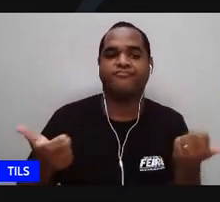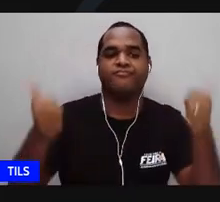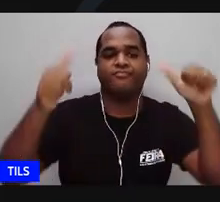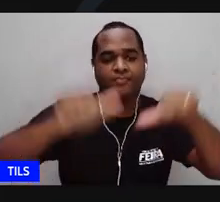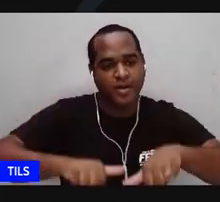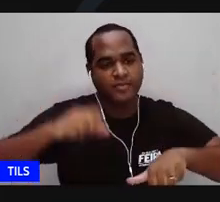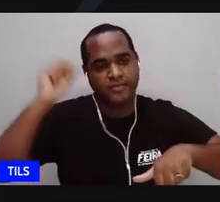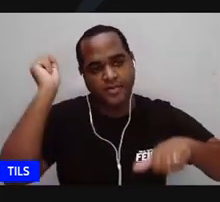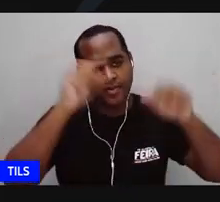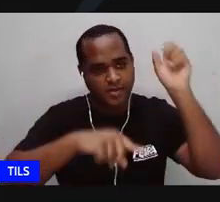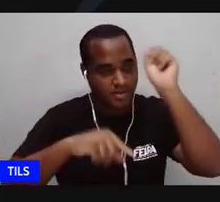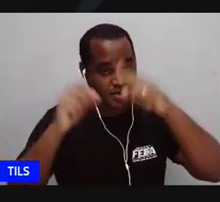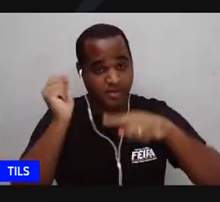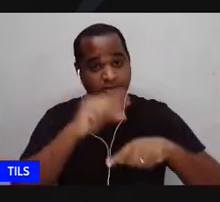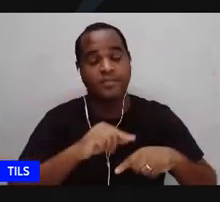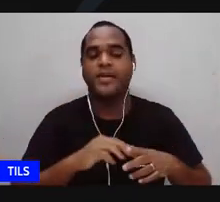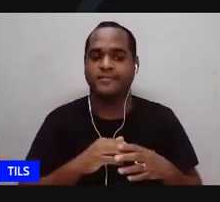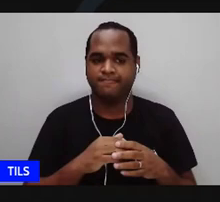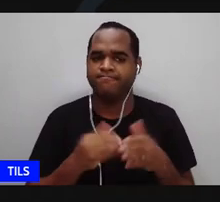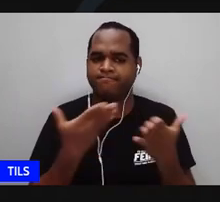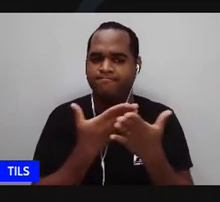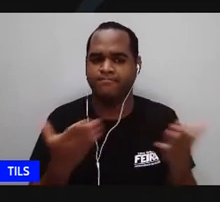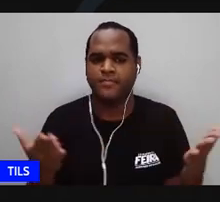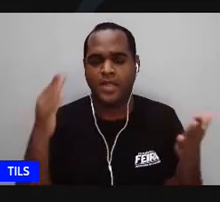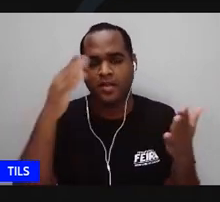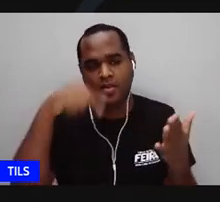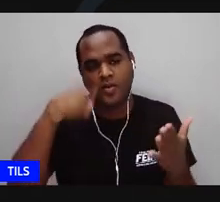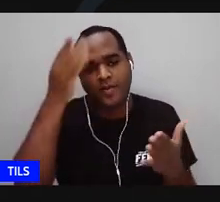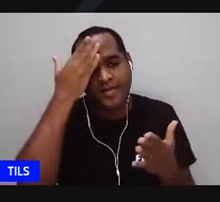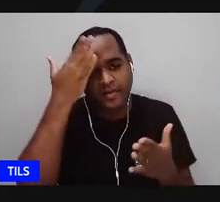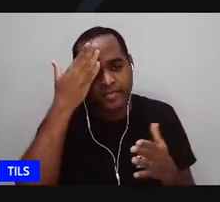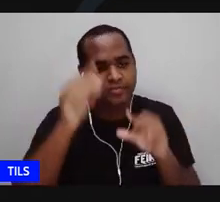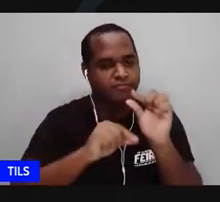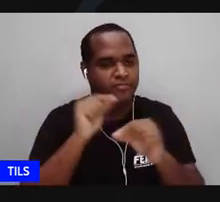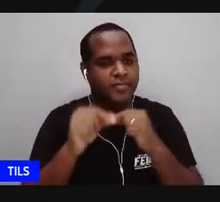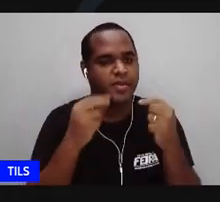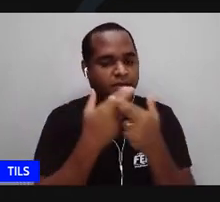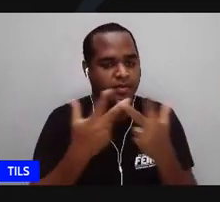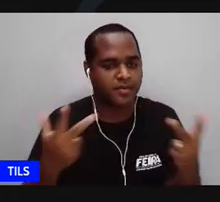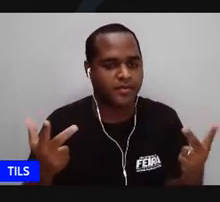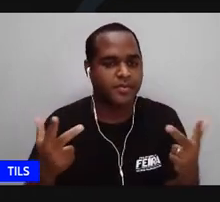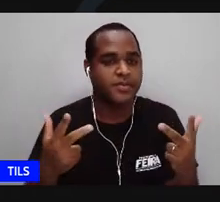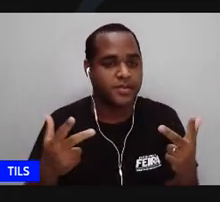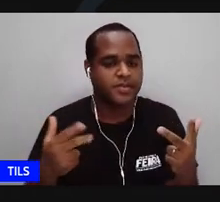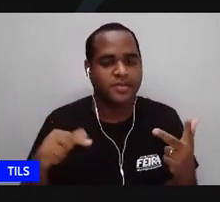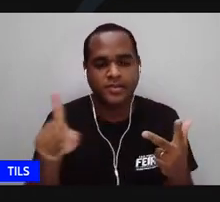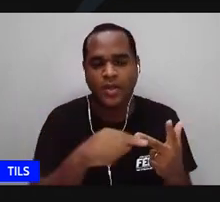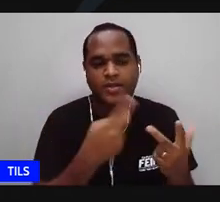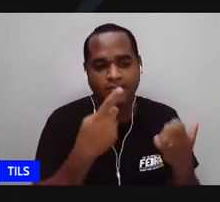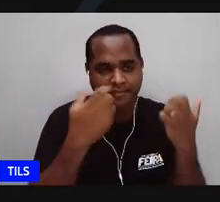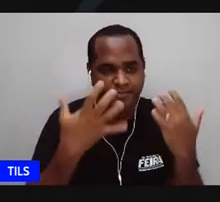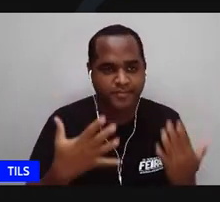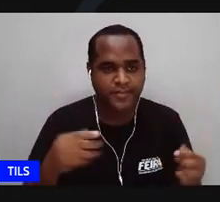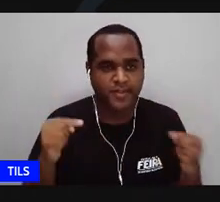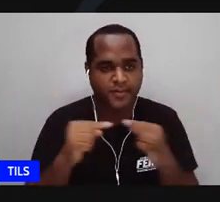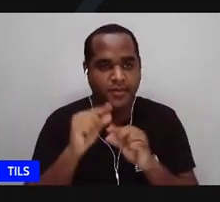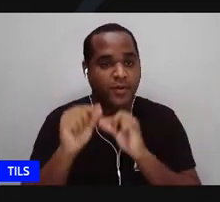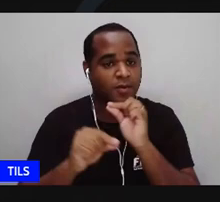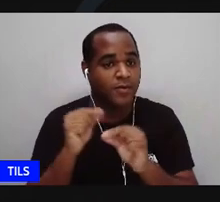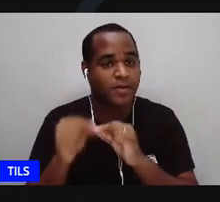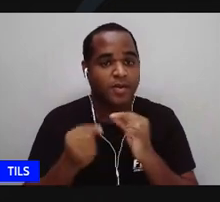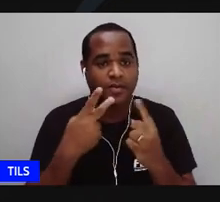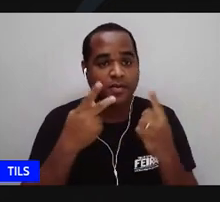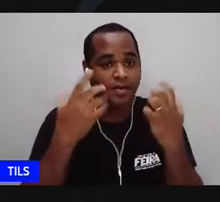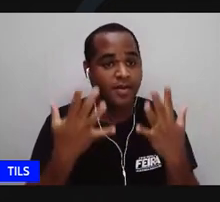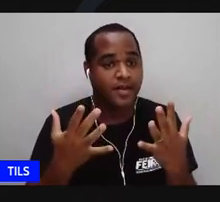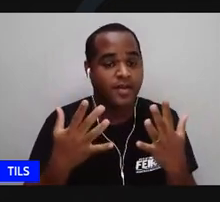e a gente sabe que cada um de alguma forma pode estar dando contribuições a quem está passando por esses